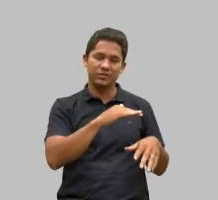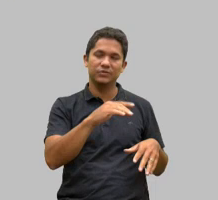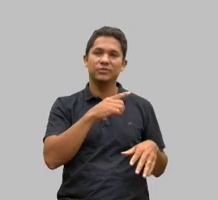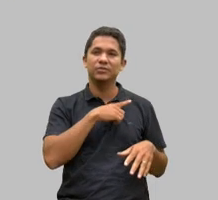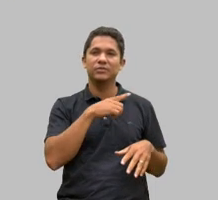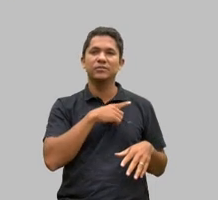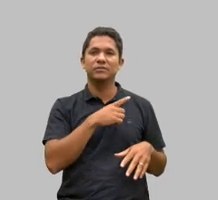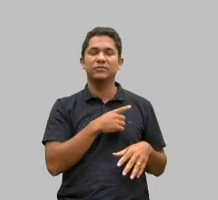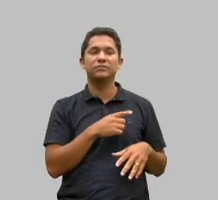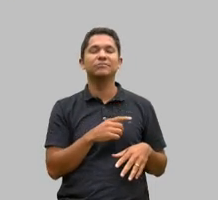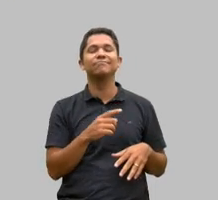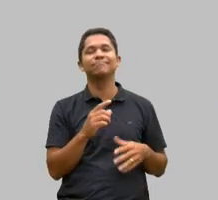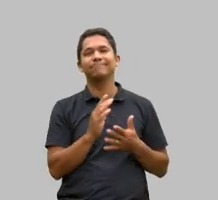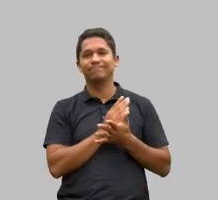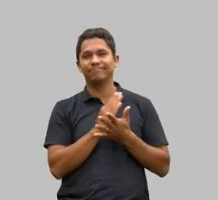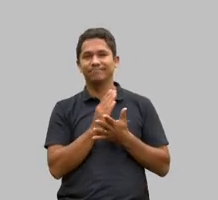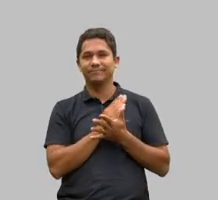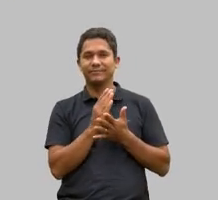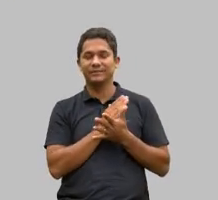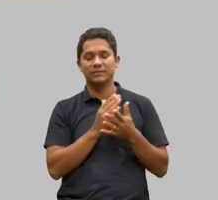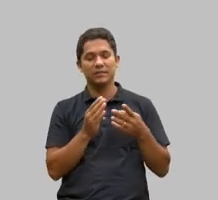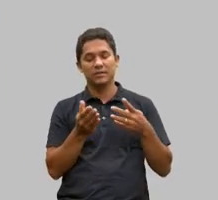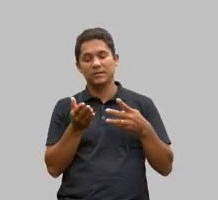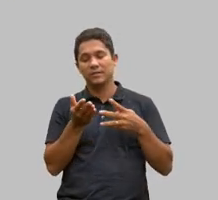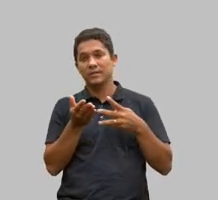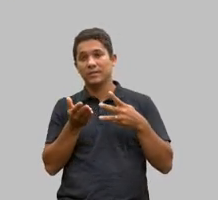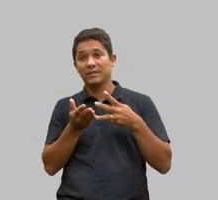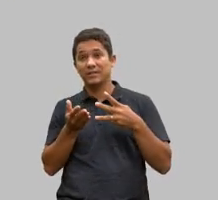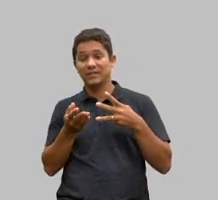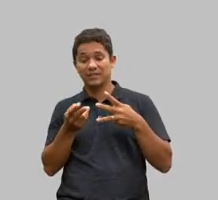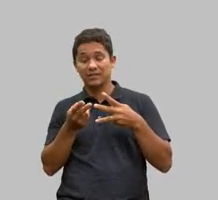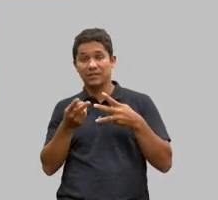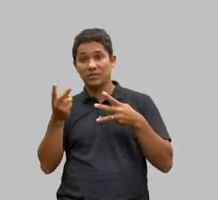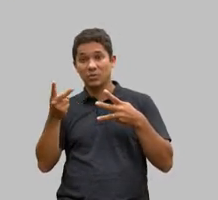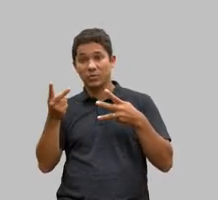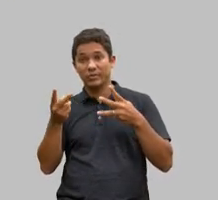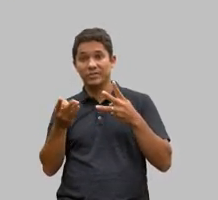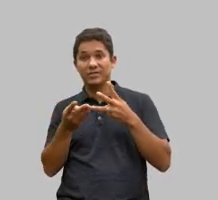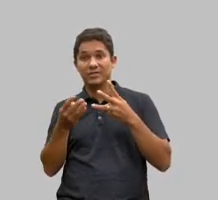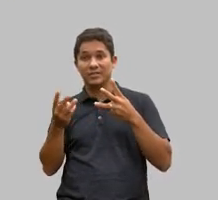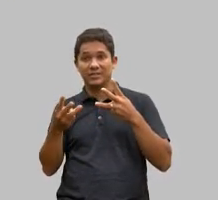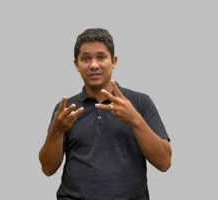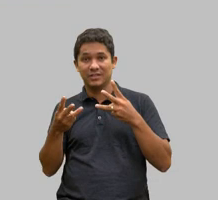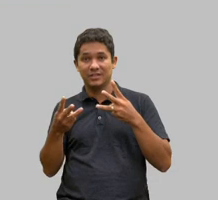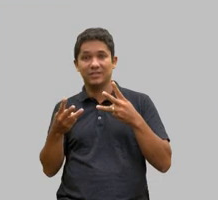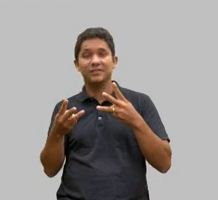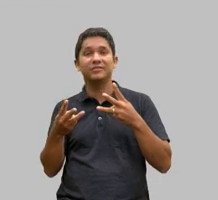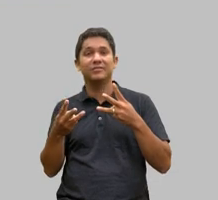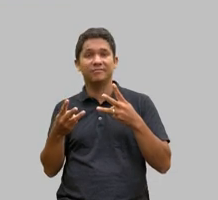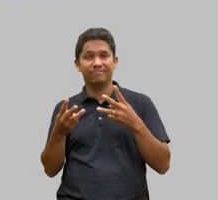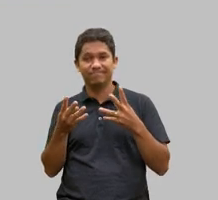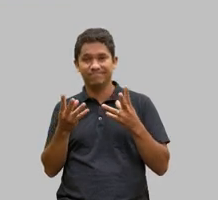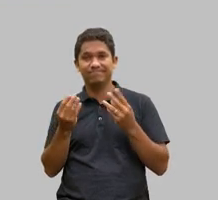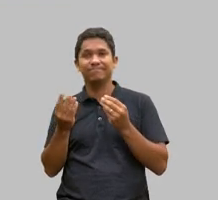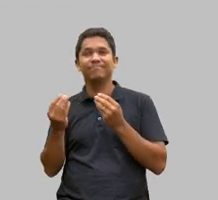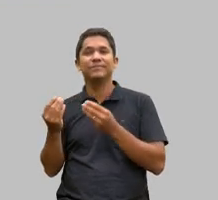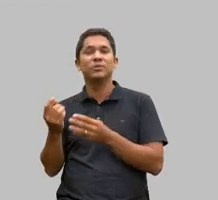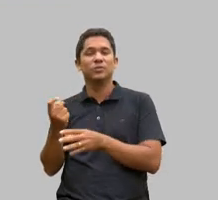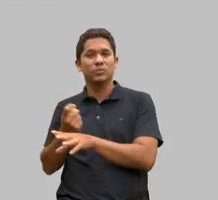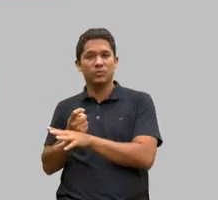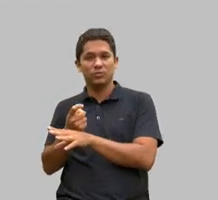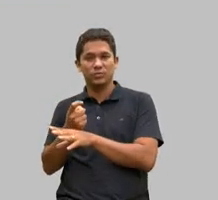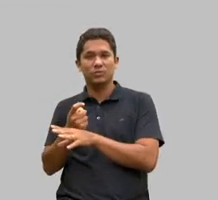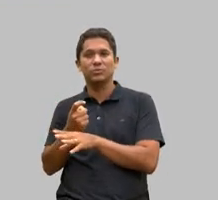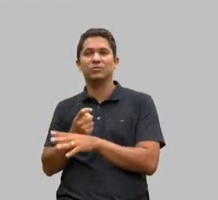grande ali do nível 2 e 3 de suporte que é um pedaço muito muito muito duro nós não